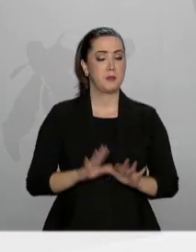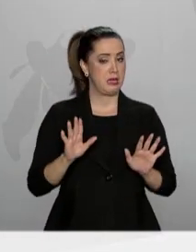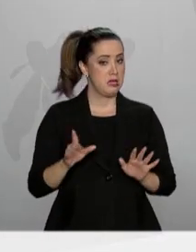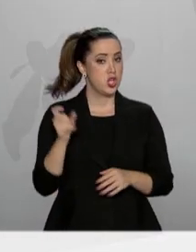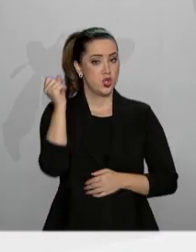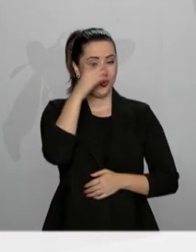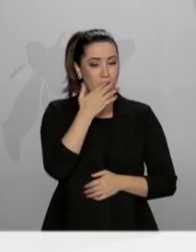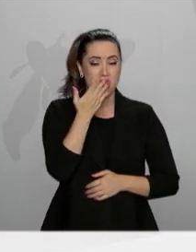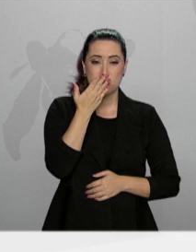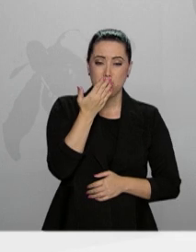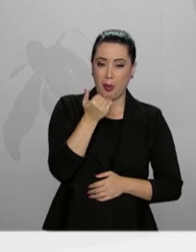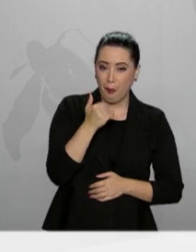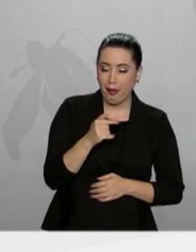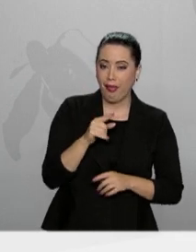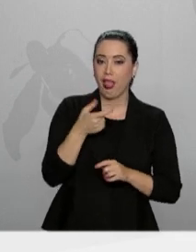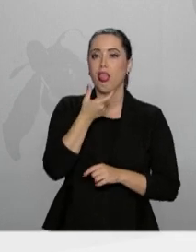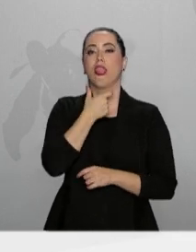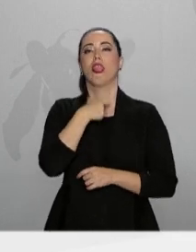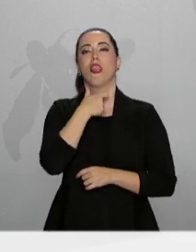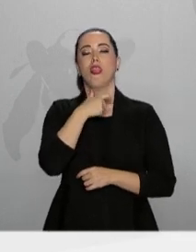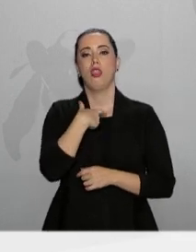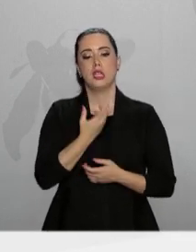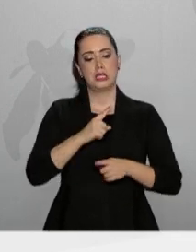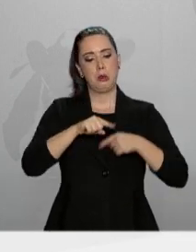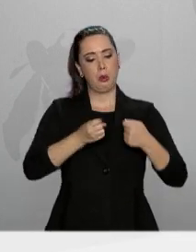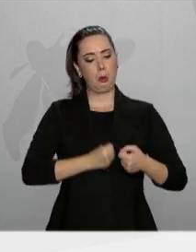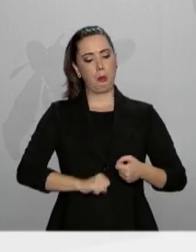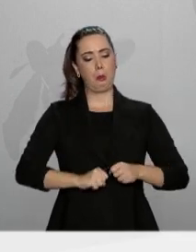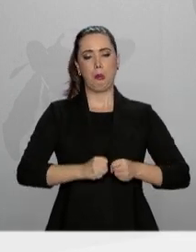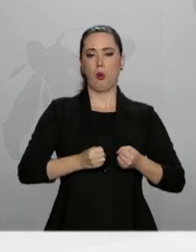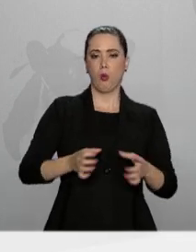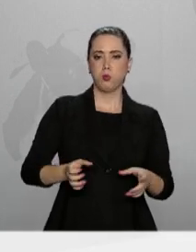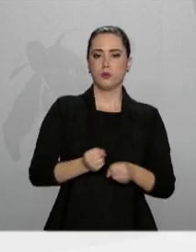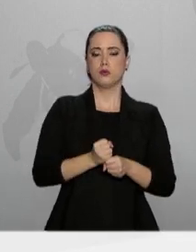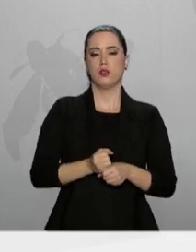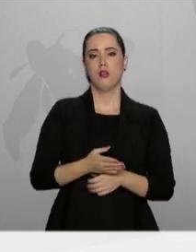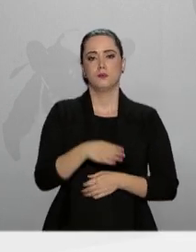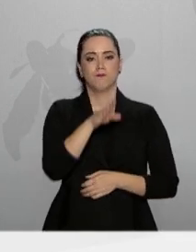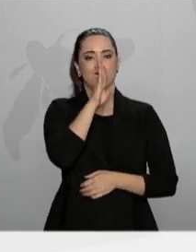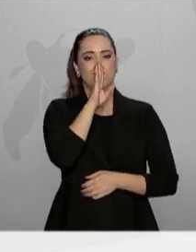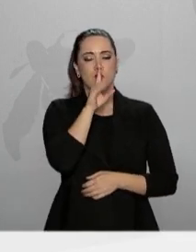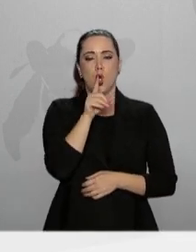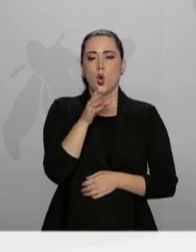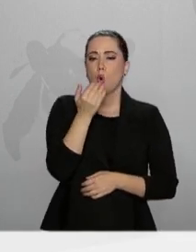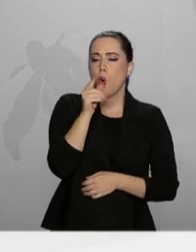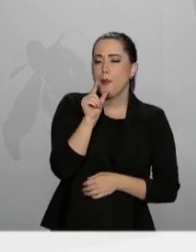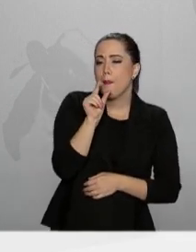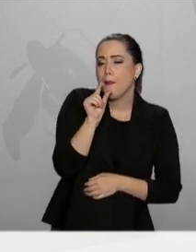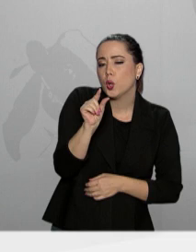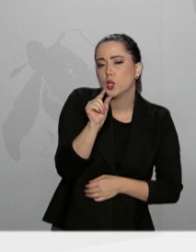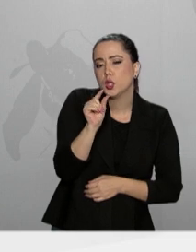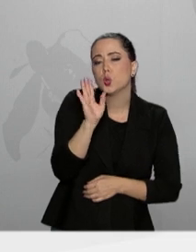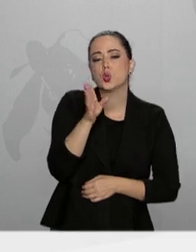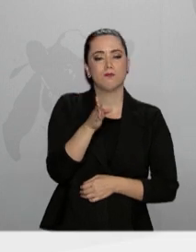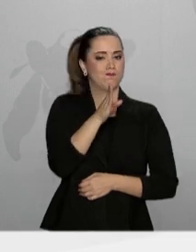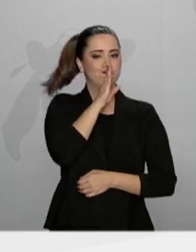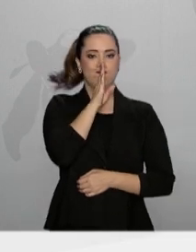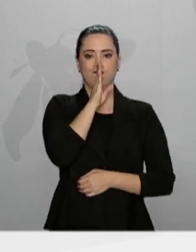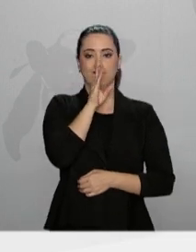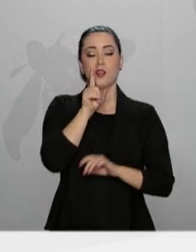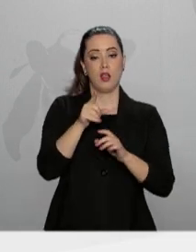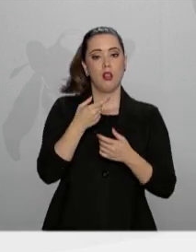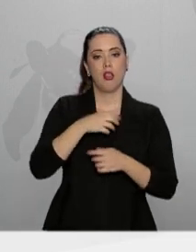engolir, dificuldade de digestão, falta de apetite, saciedade com pouca quantidade de alimento,